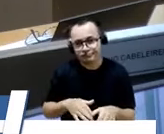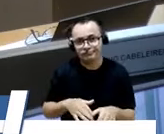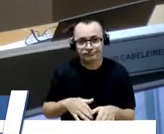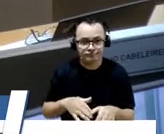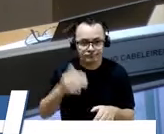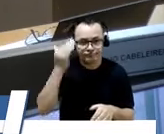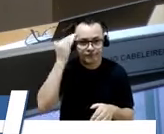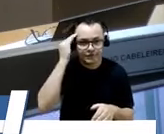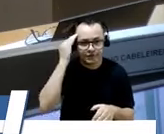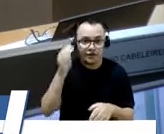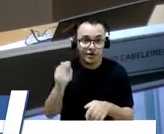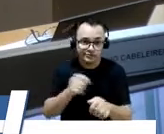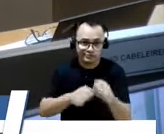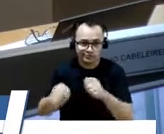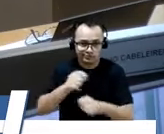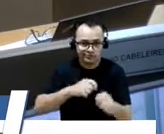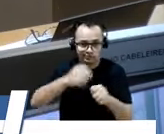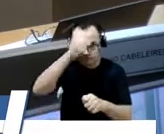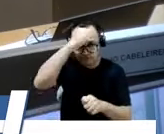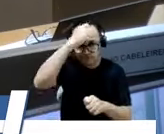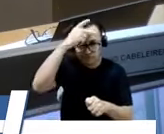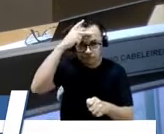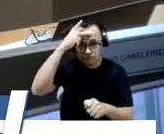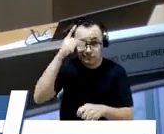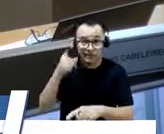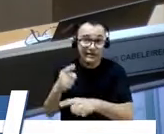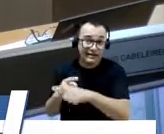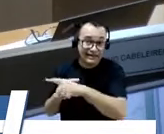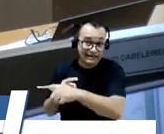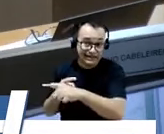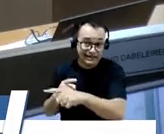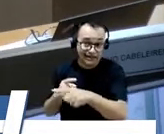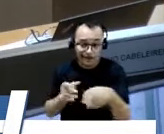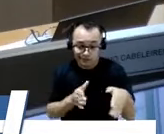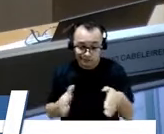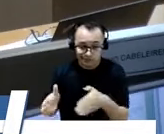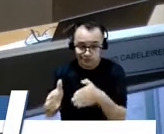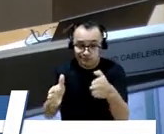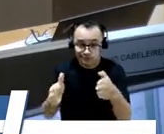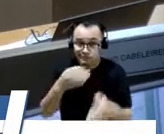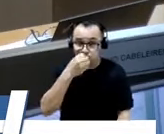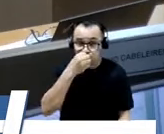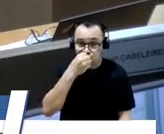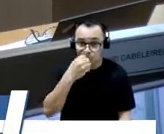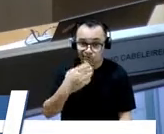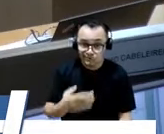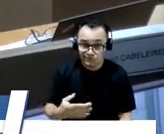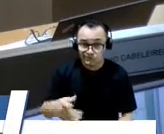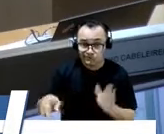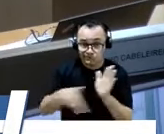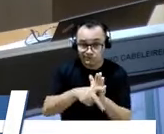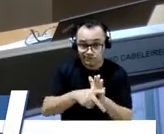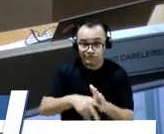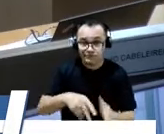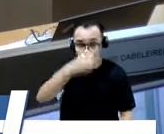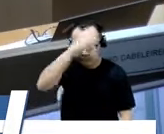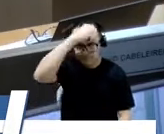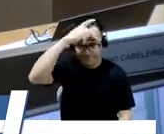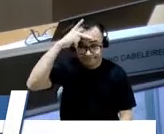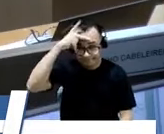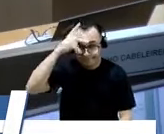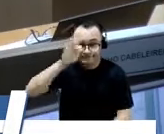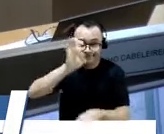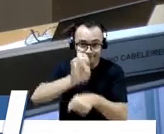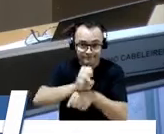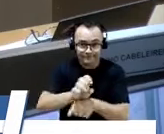administração precisa de ver, é uma rodovia vicinal que faz parte da Prefeitura e do Governo do Estado fazer uma parceria para fazer o